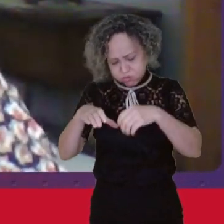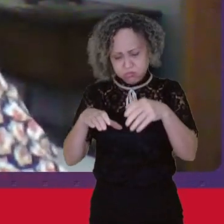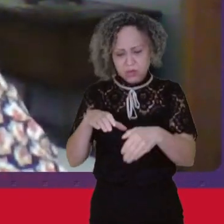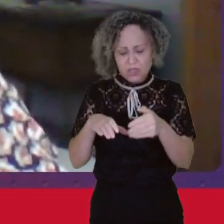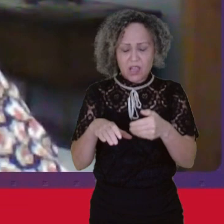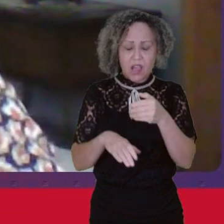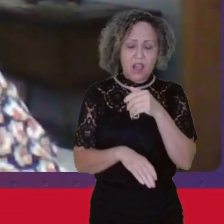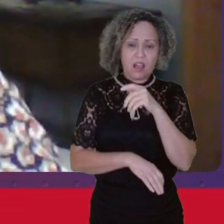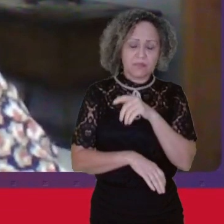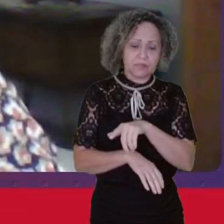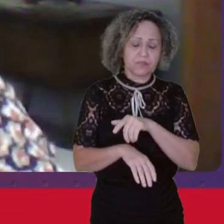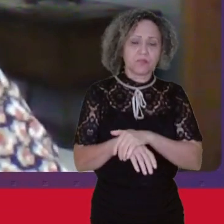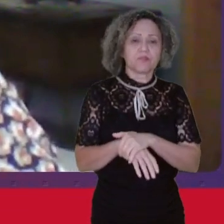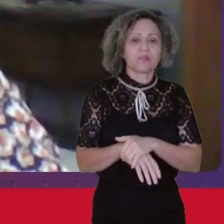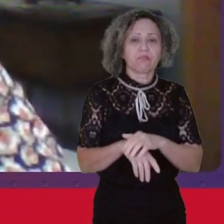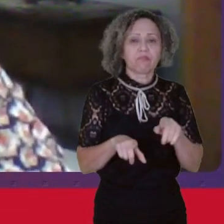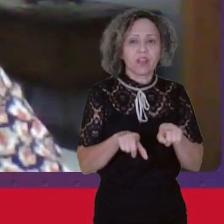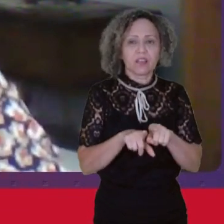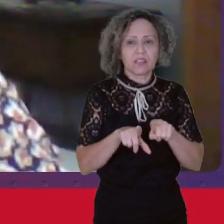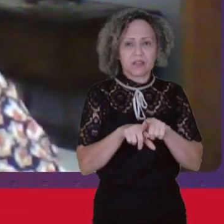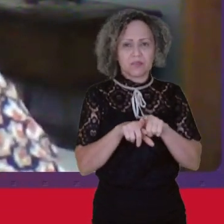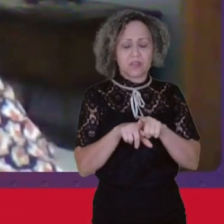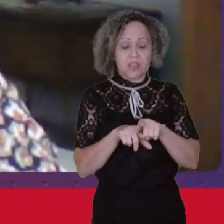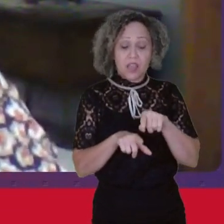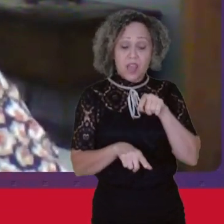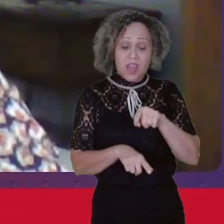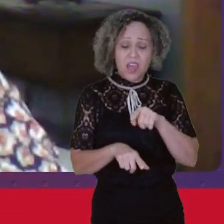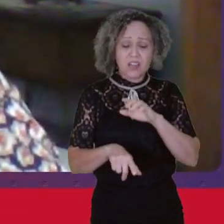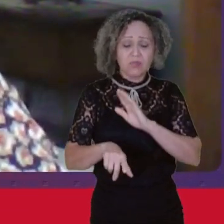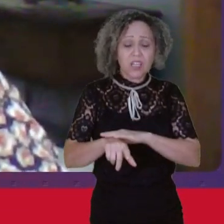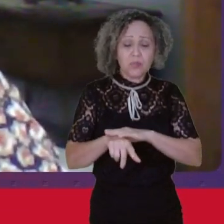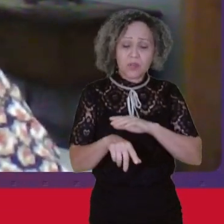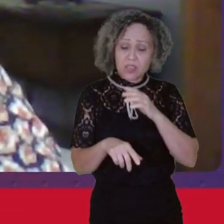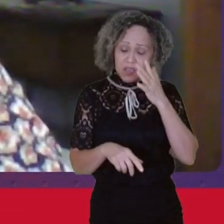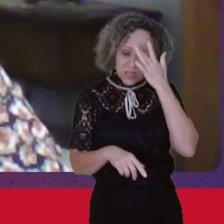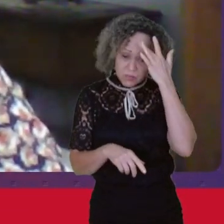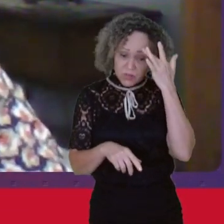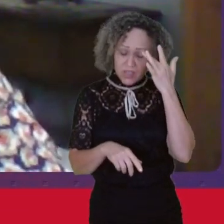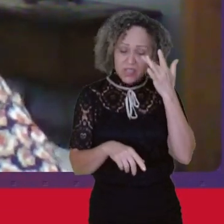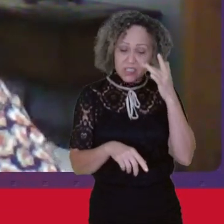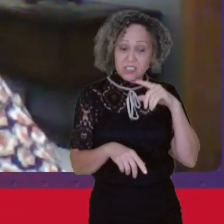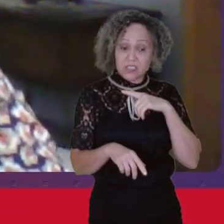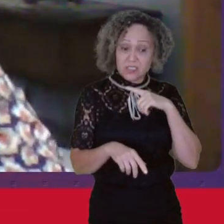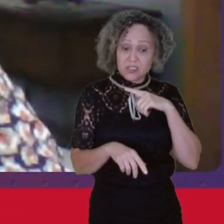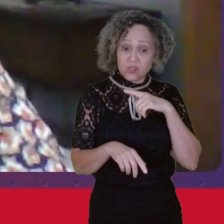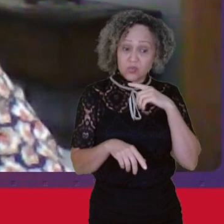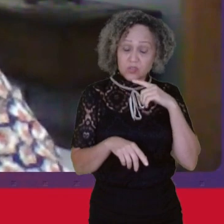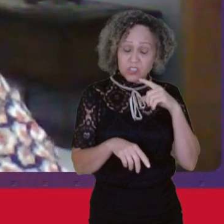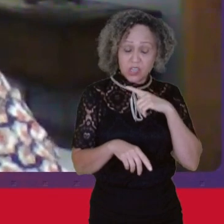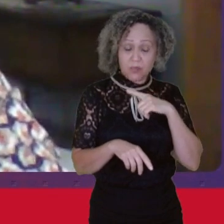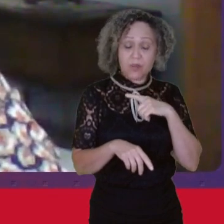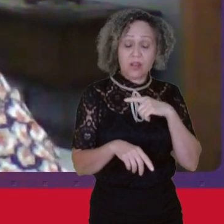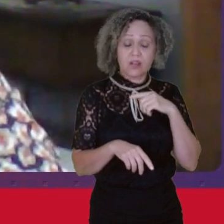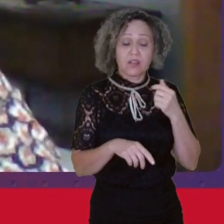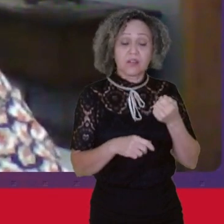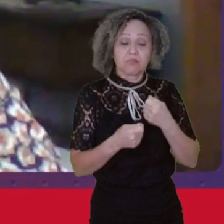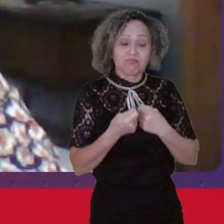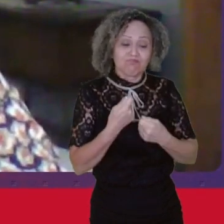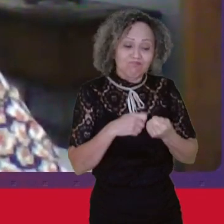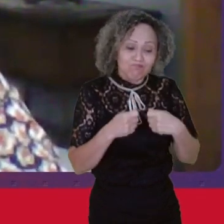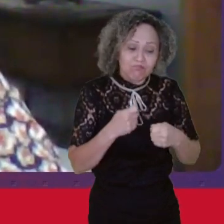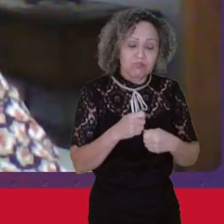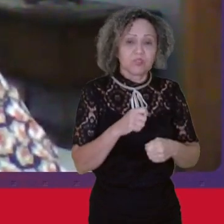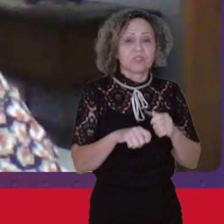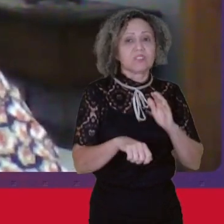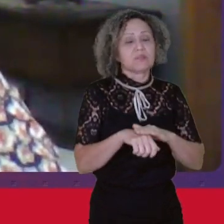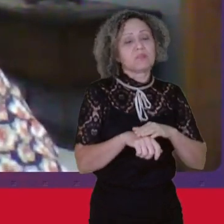Na obtenção de renda Para as mulheres Então esses são os conteúdos Que eu trago Para a